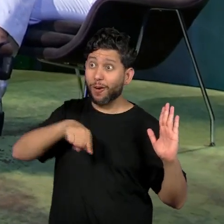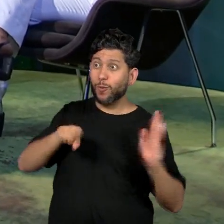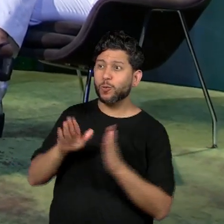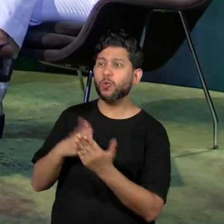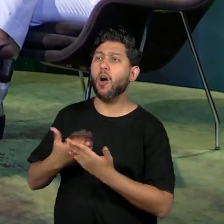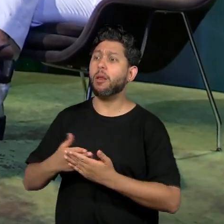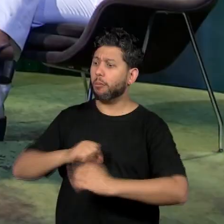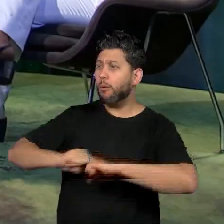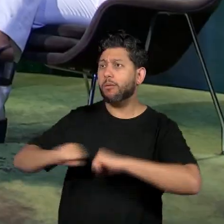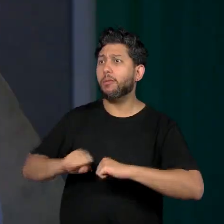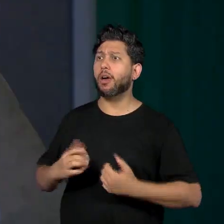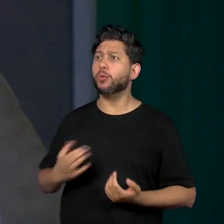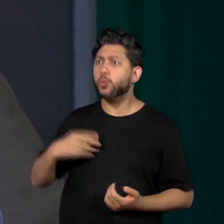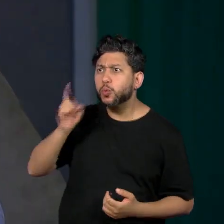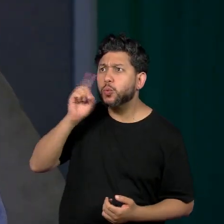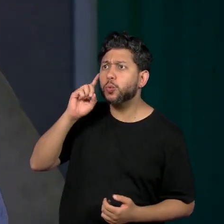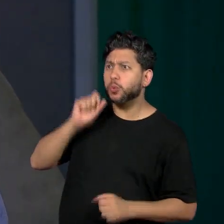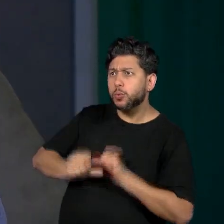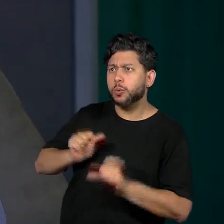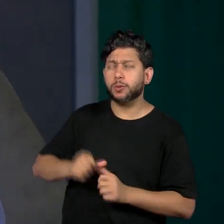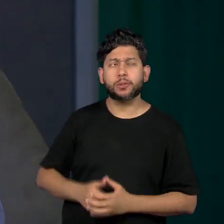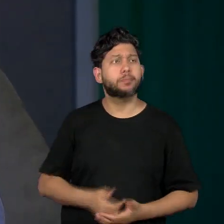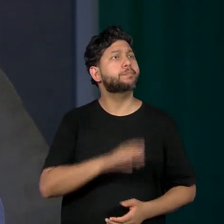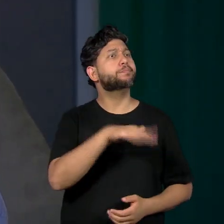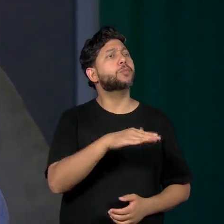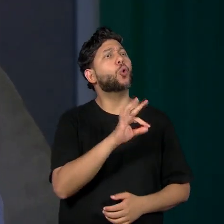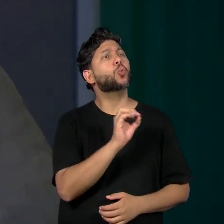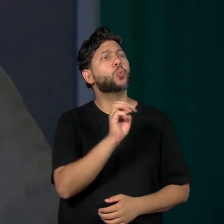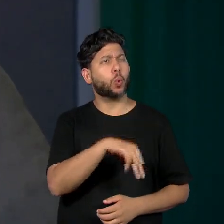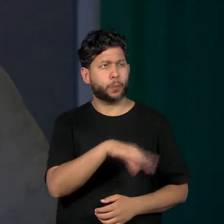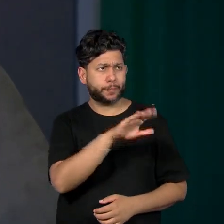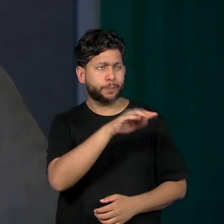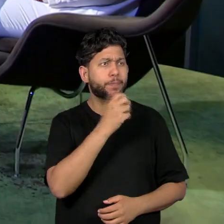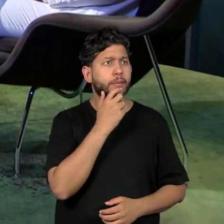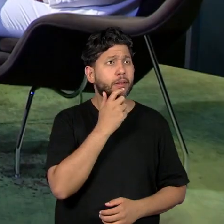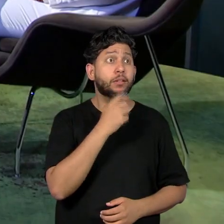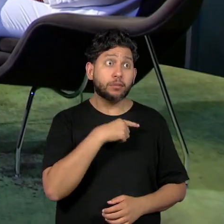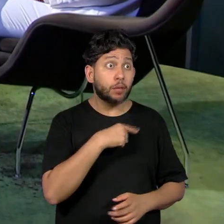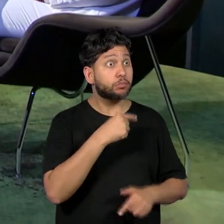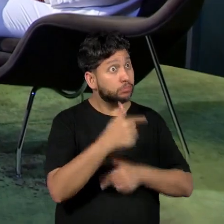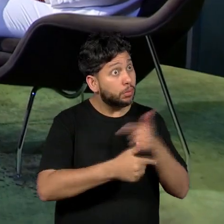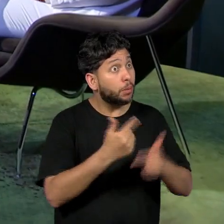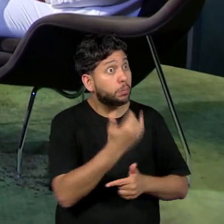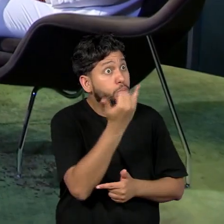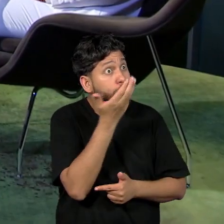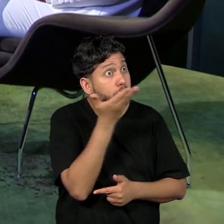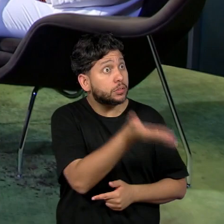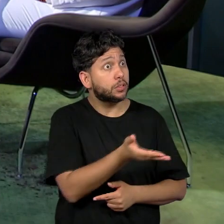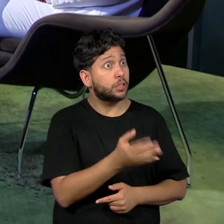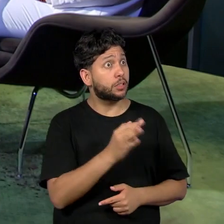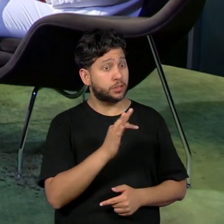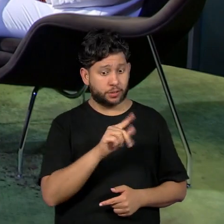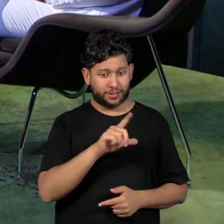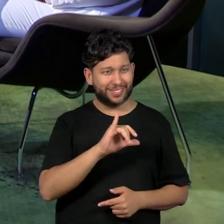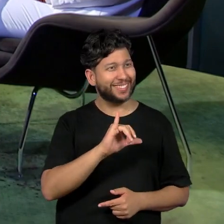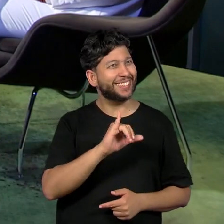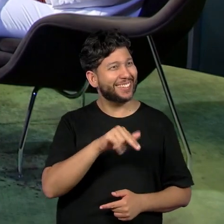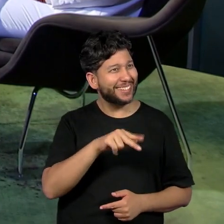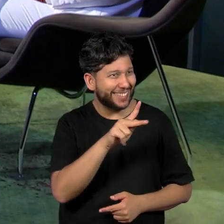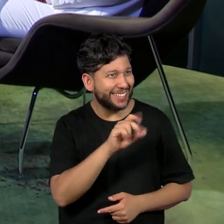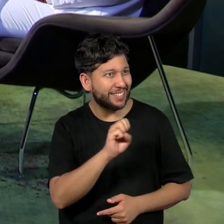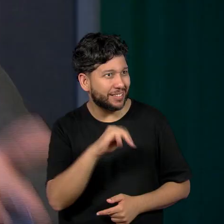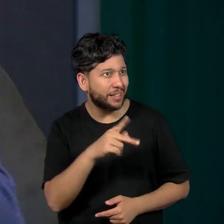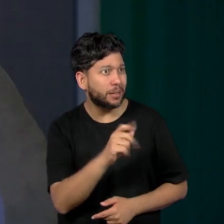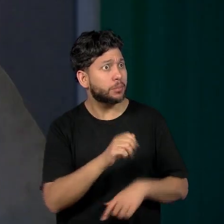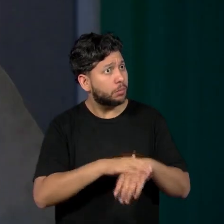fazer disso uma rotina. Aliás, Tom Farias, tem um trabalho muito importante que a Flink Sampa tem disponibilizado para